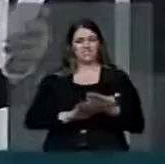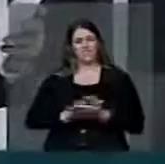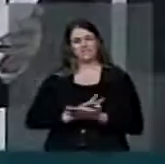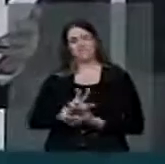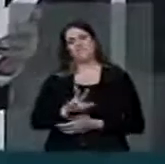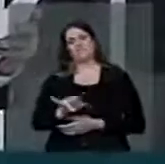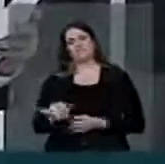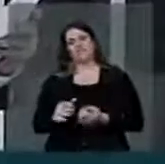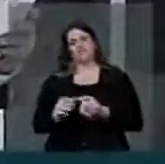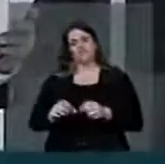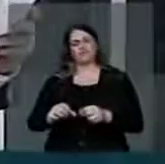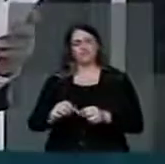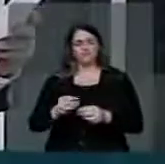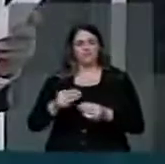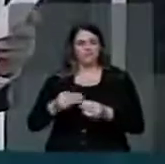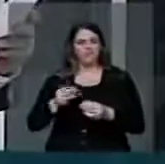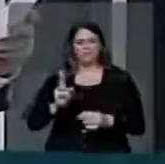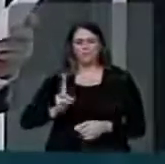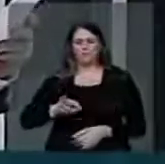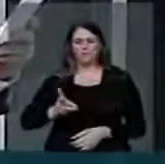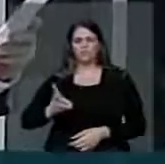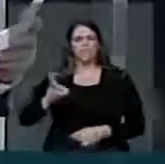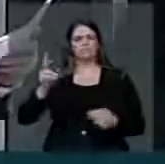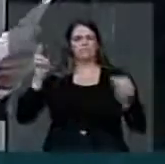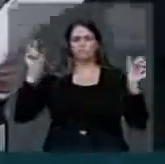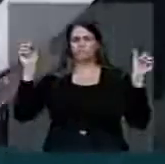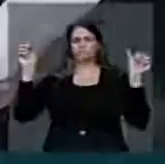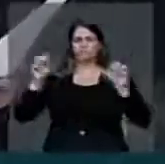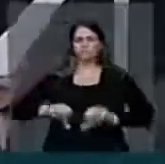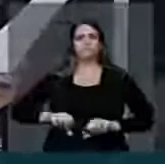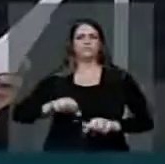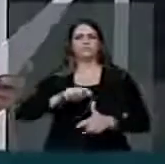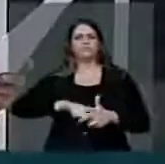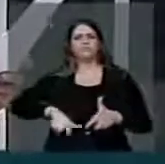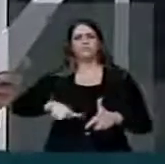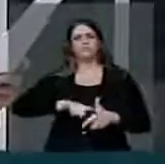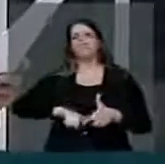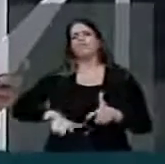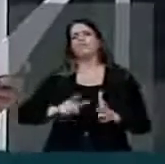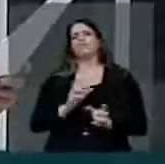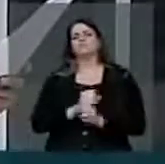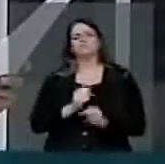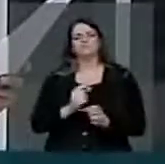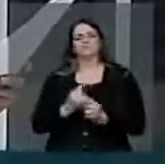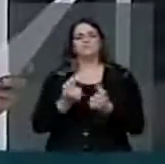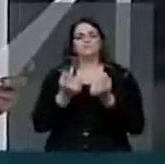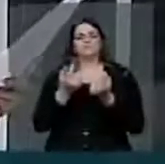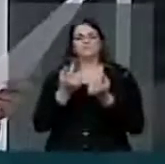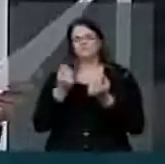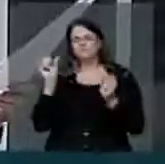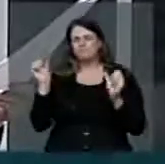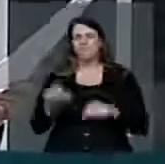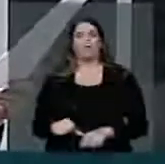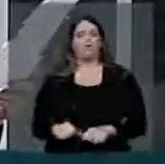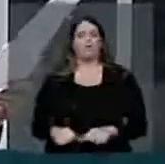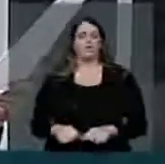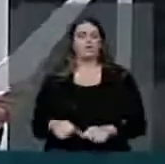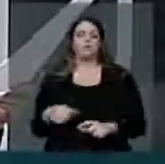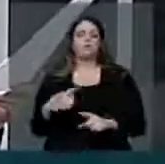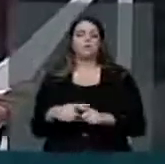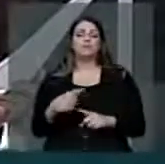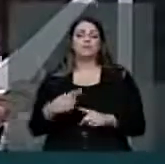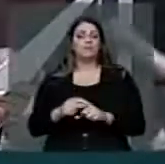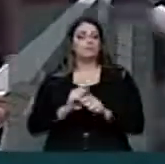todos continuar a mergulhar nos problemas orçamentários de grandes proporções, impedindo-os de